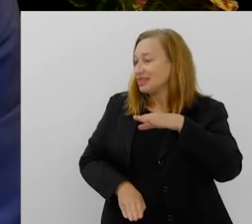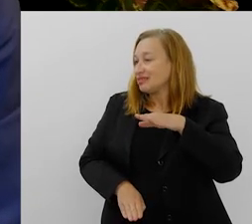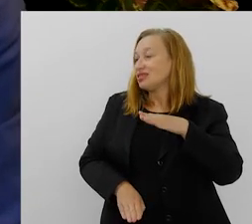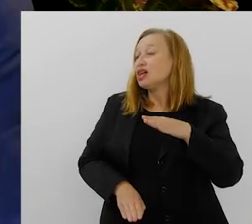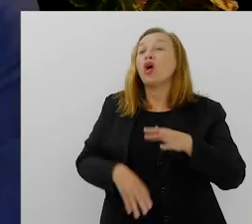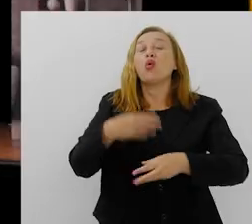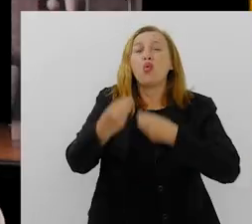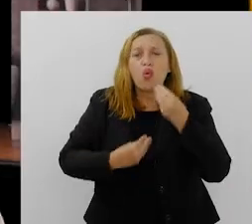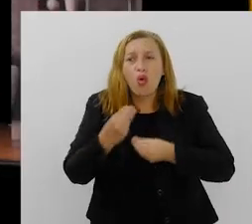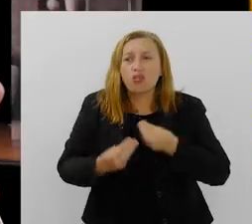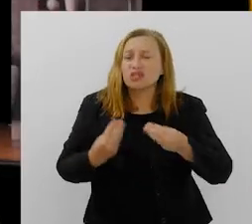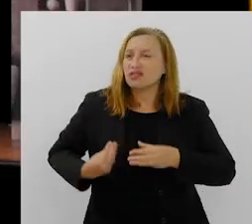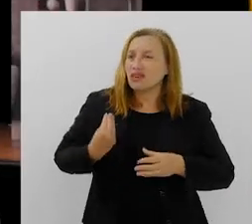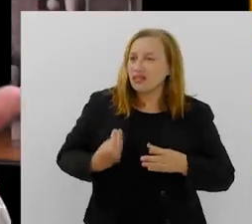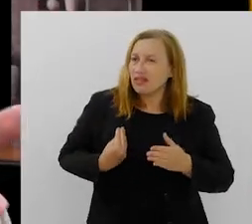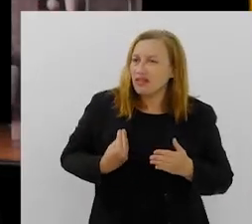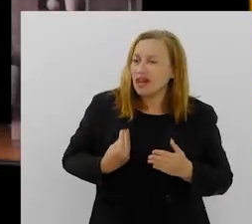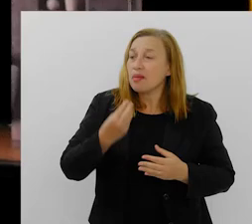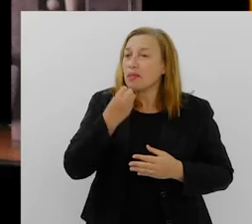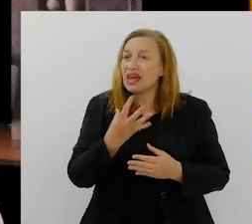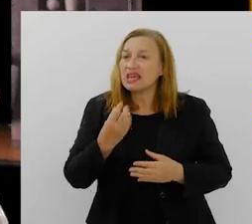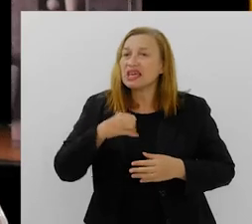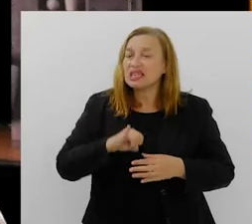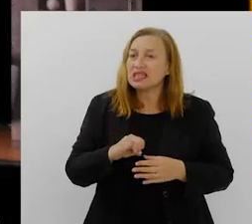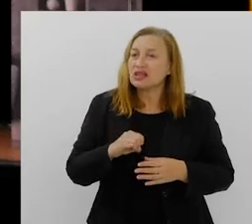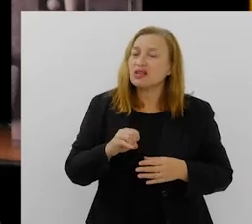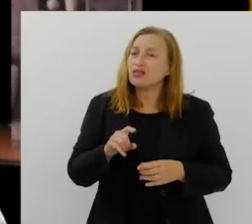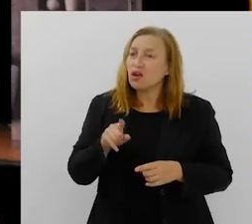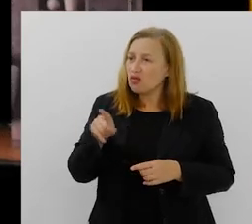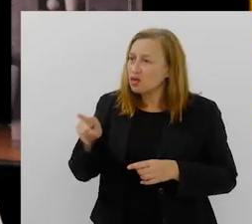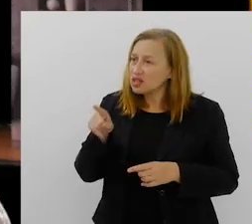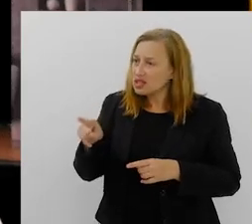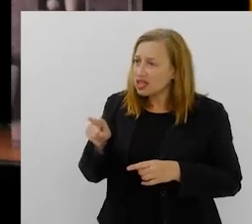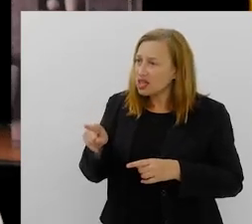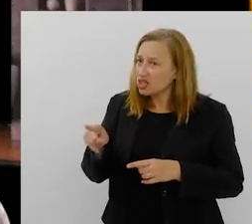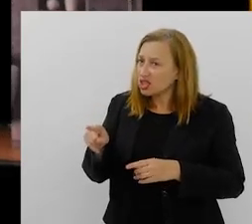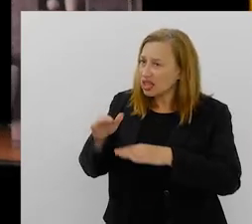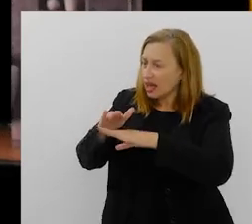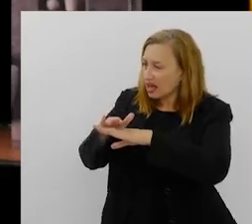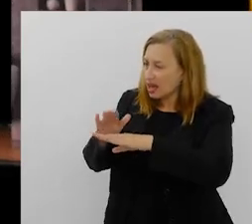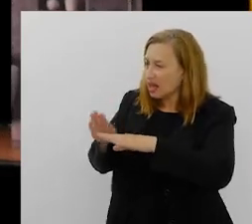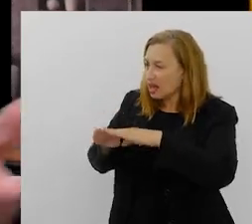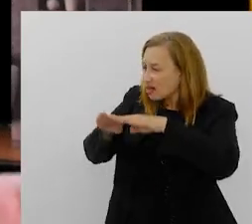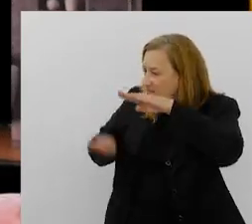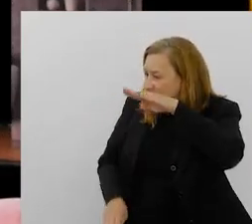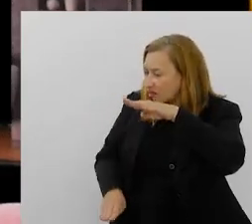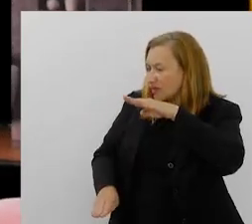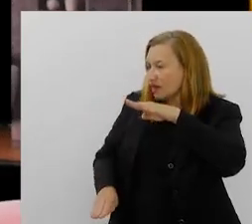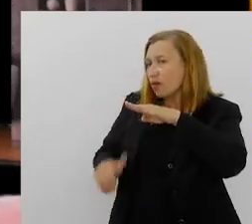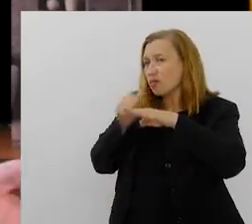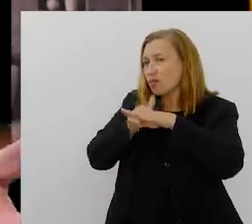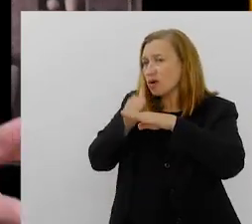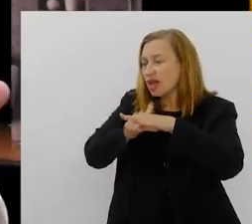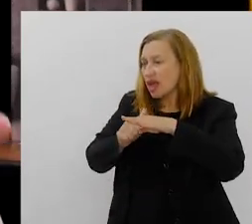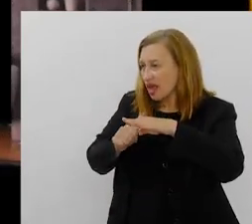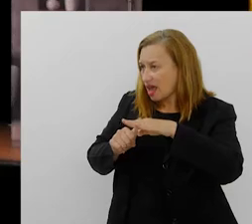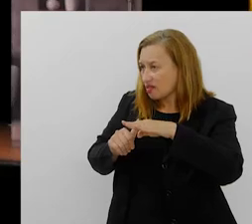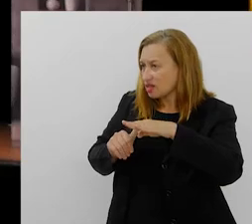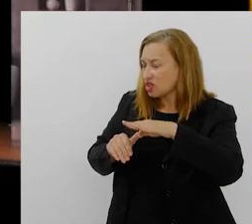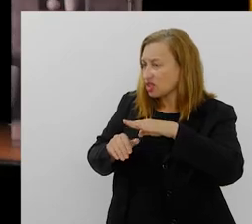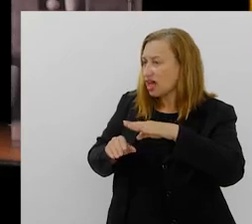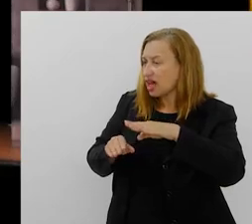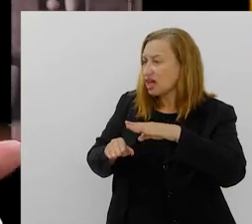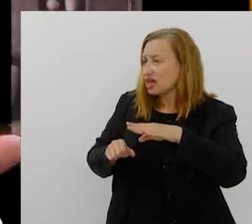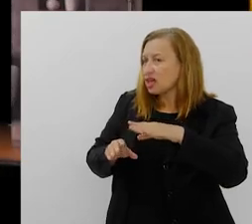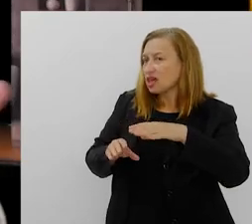E como você vai viver psicamente bem se você já está colocado socialmente como inferior. Não é, claro, mas você já está